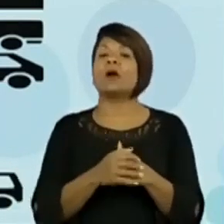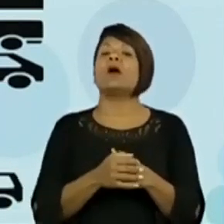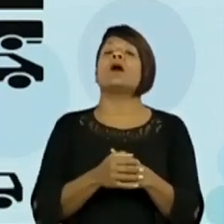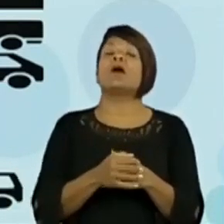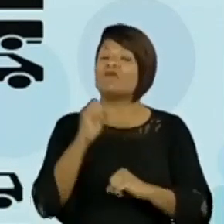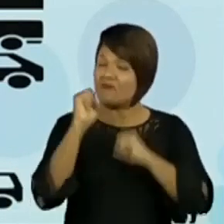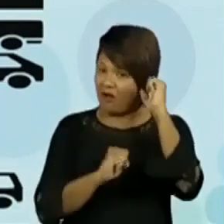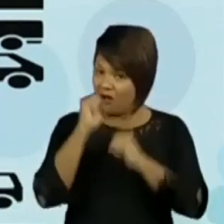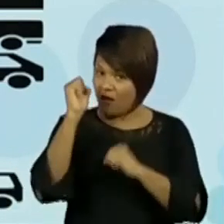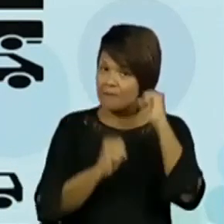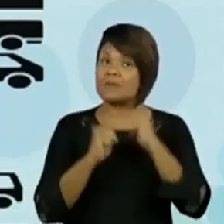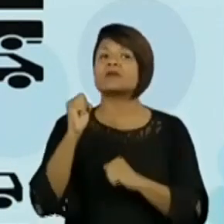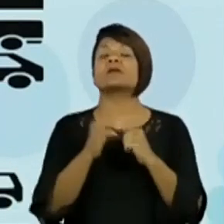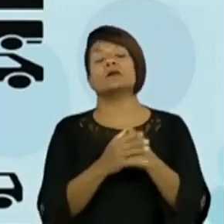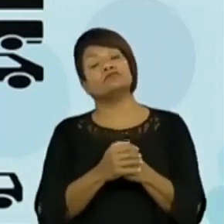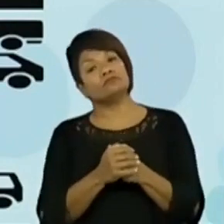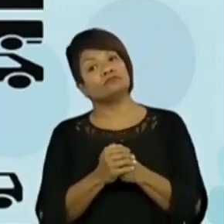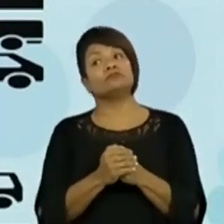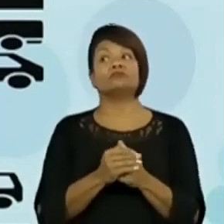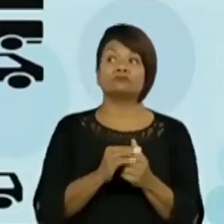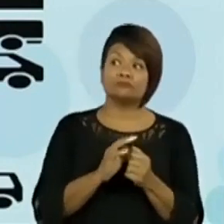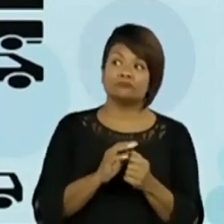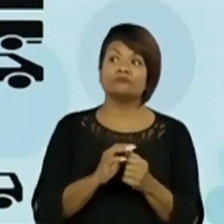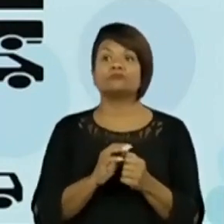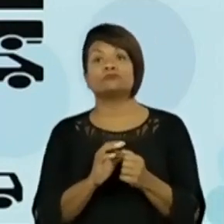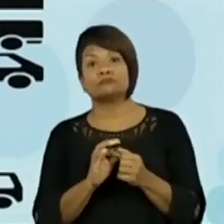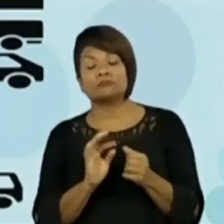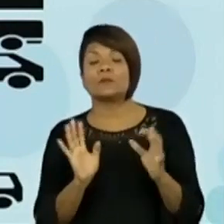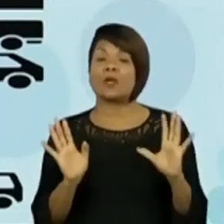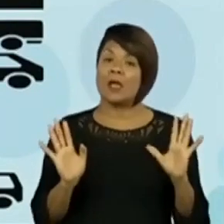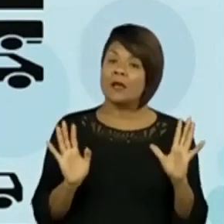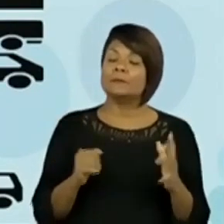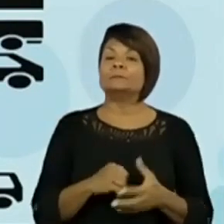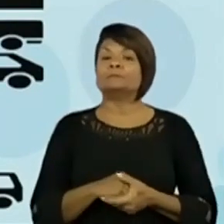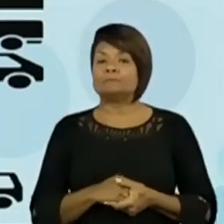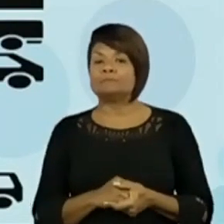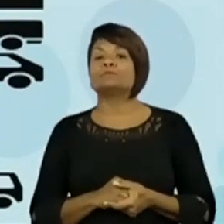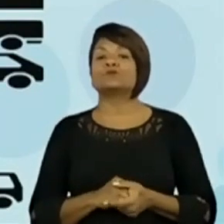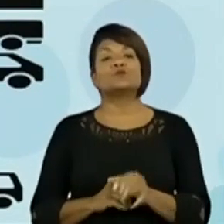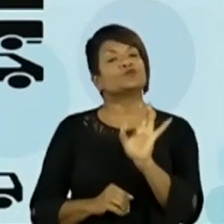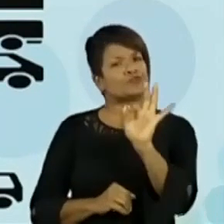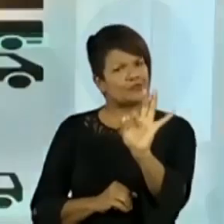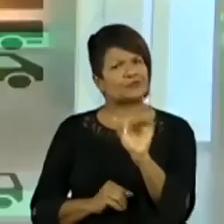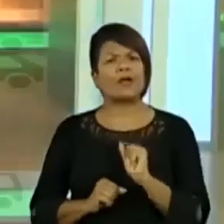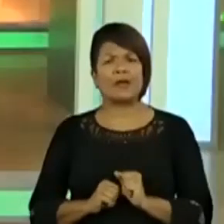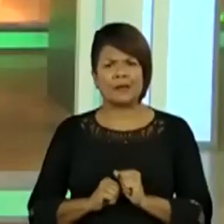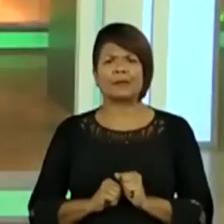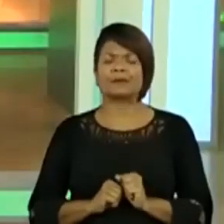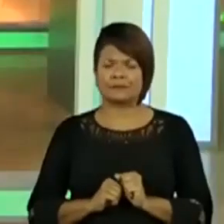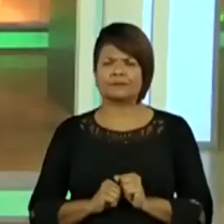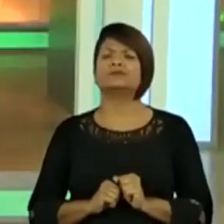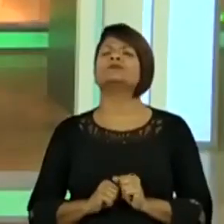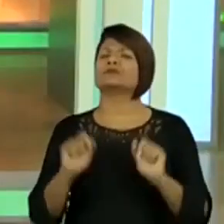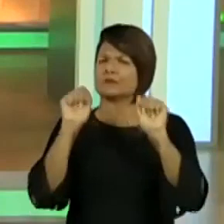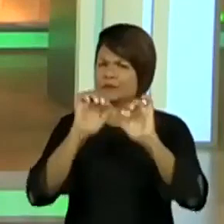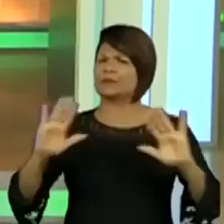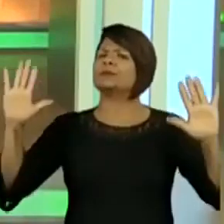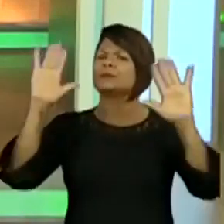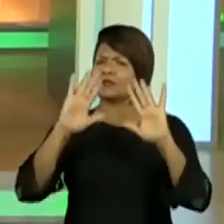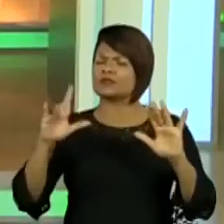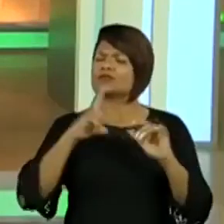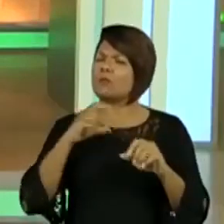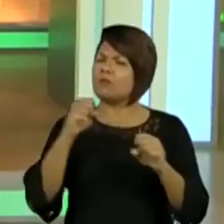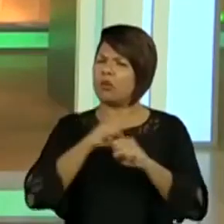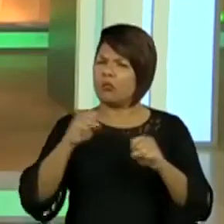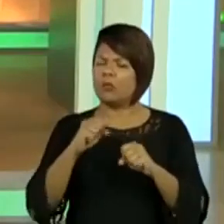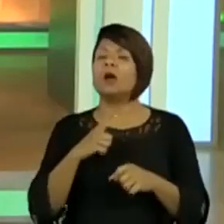fábrica, bomba, é. Olha só, de fato, esta imagem, ela acaba representando bomba.